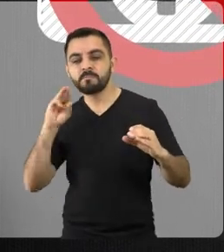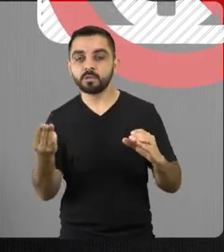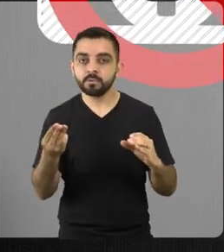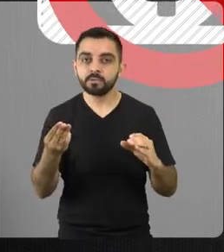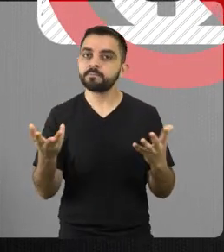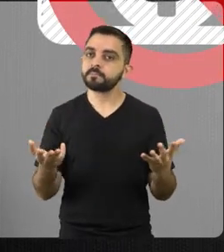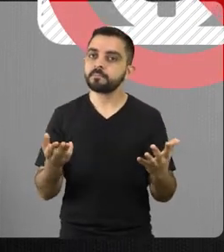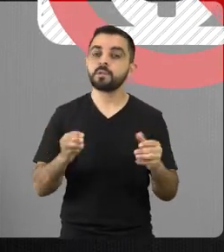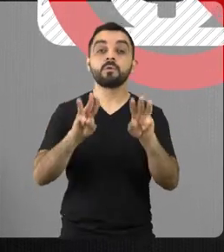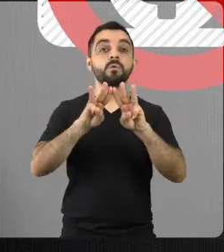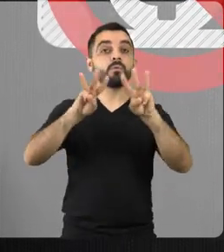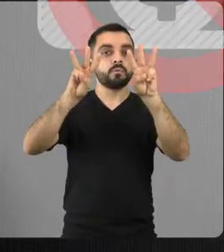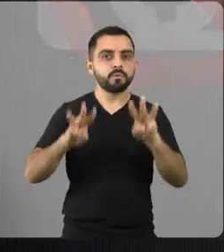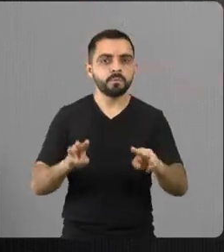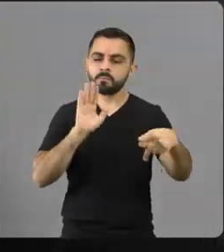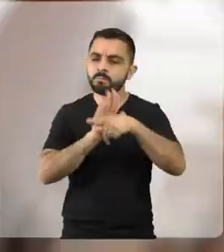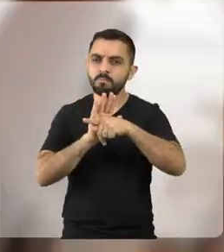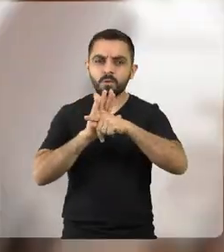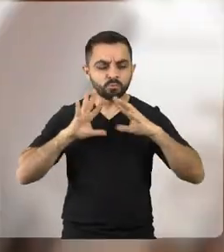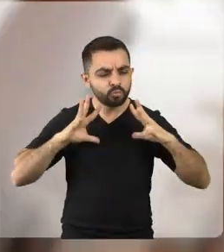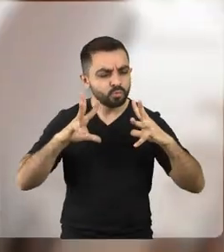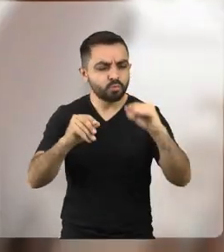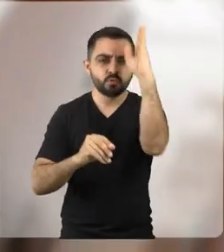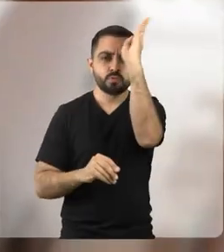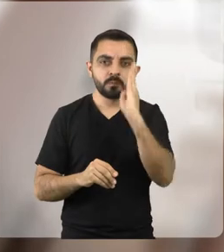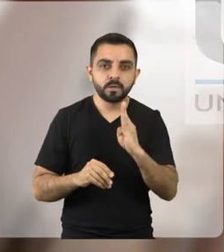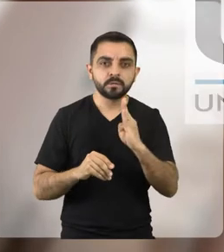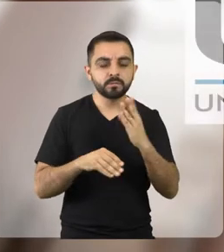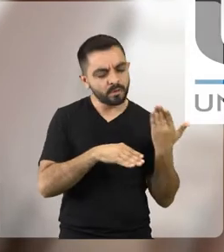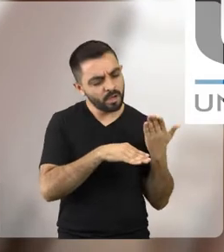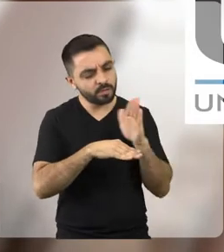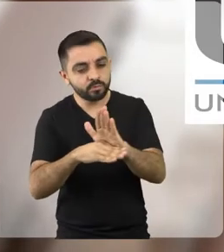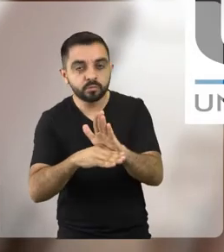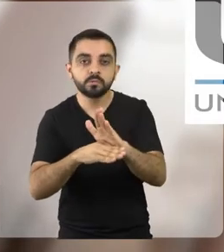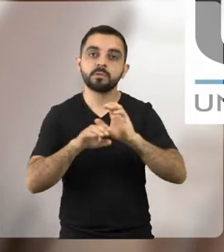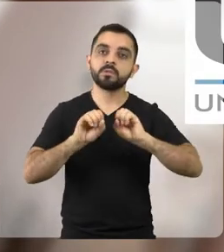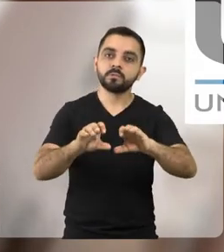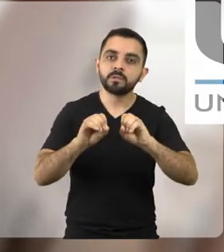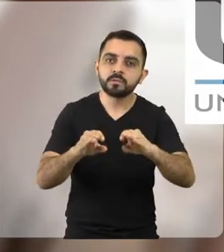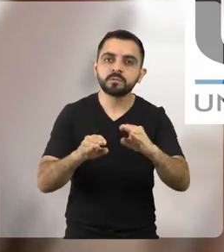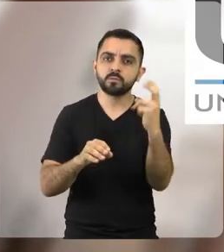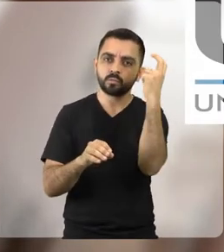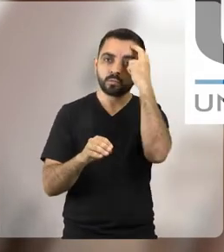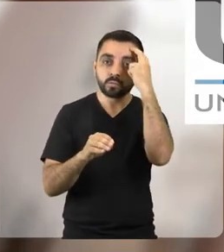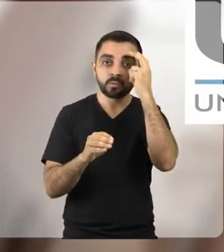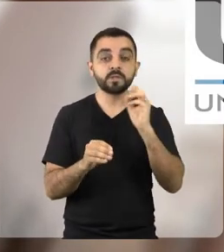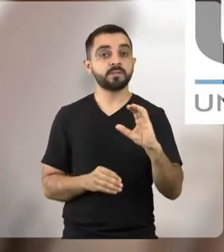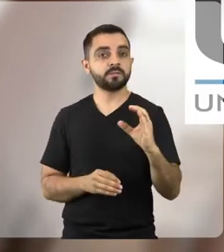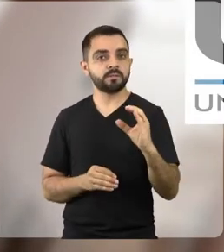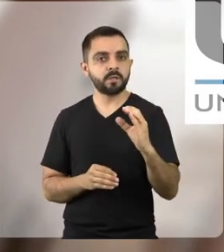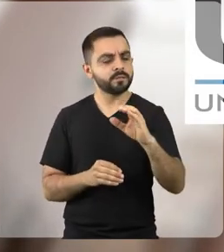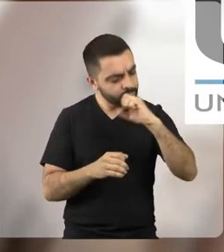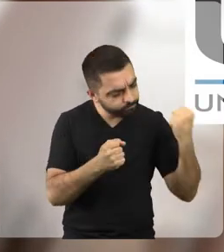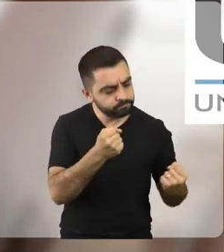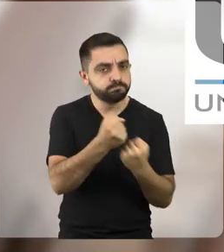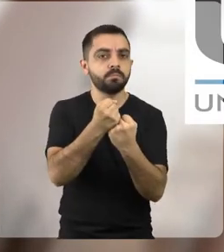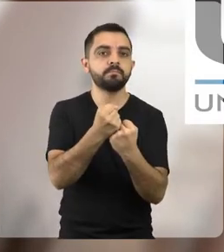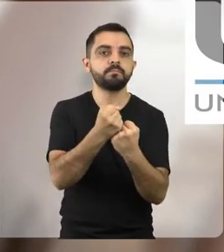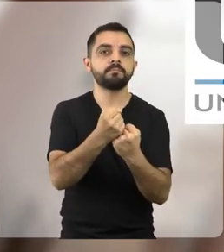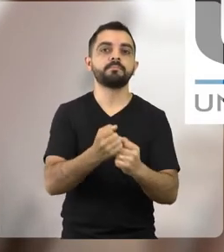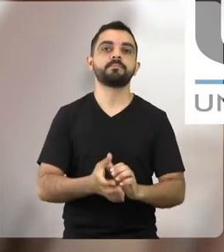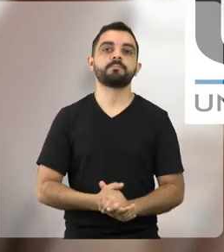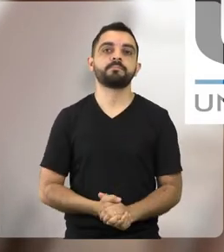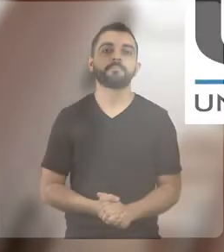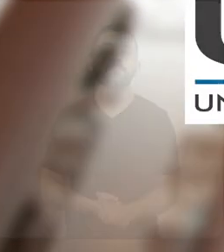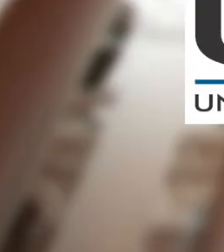UFPR se não agirmos. A universidade é de todos, e todos juntos precisamos ser a favor da educação, da cultura